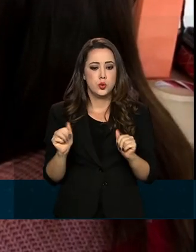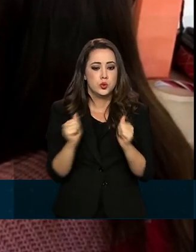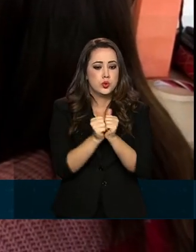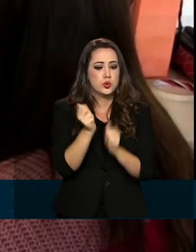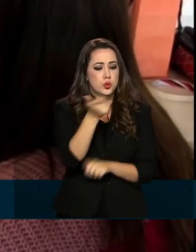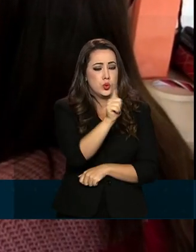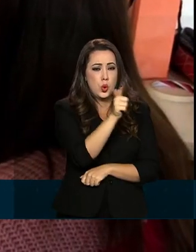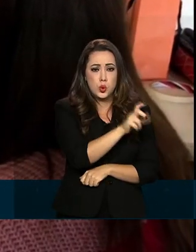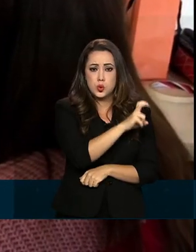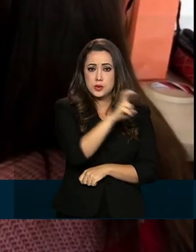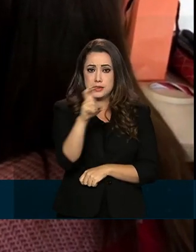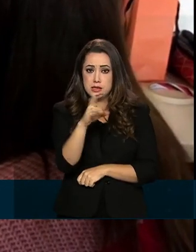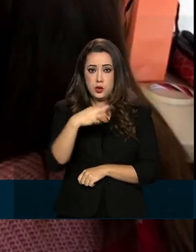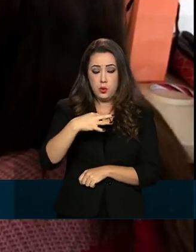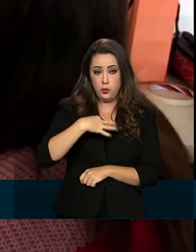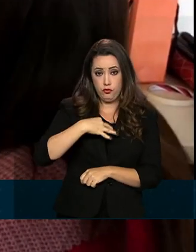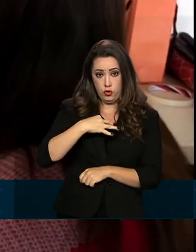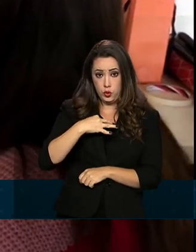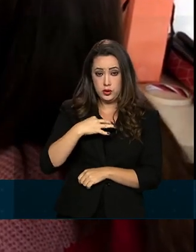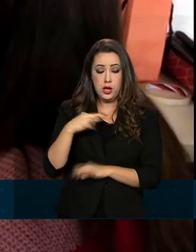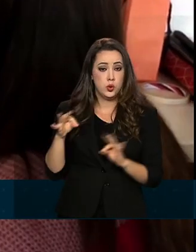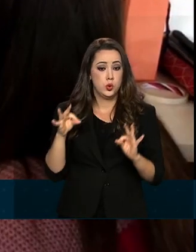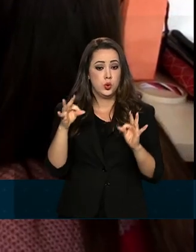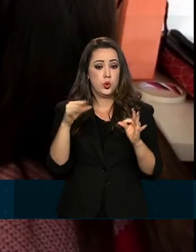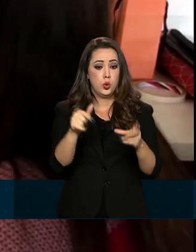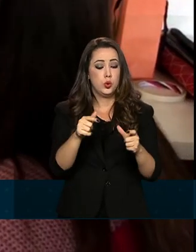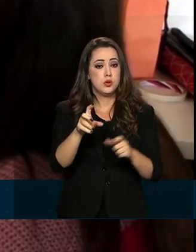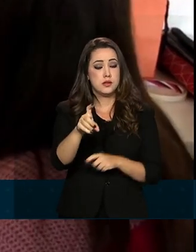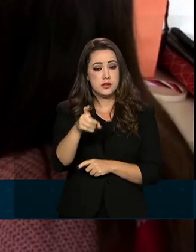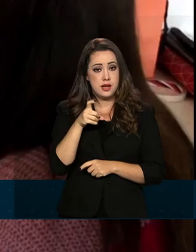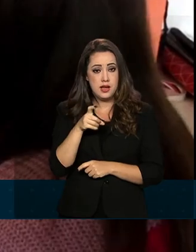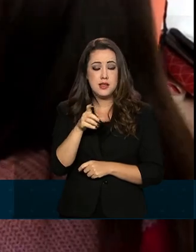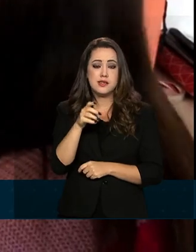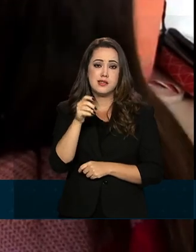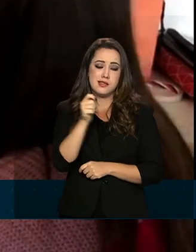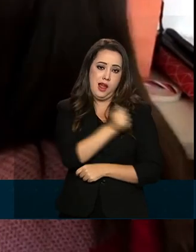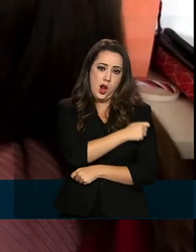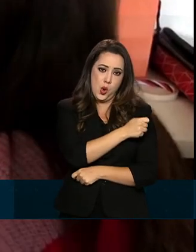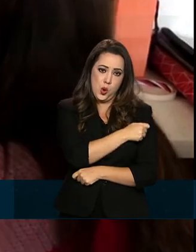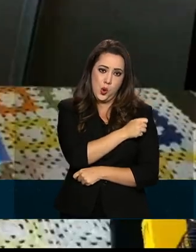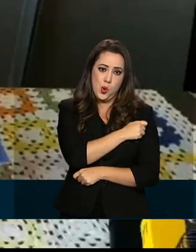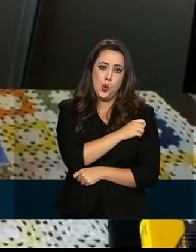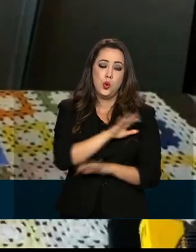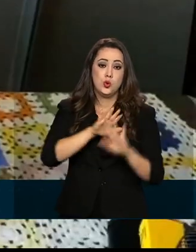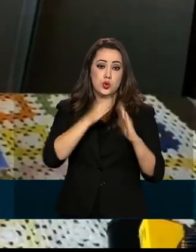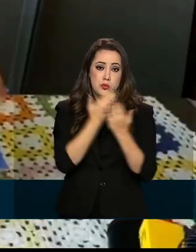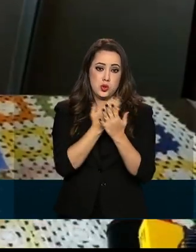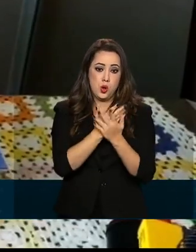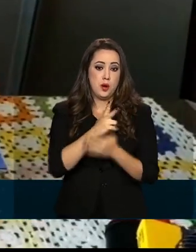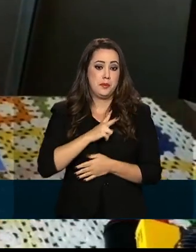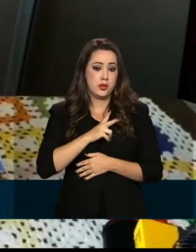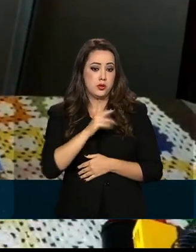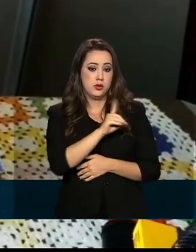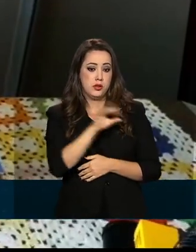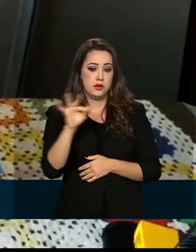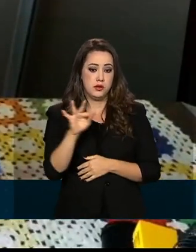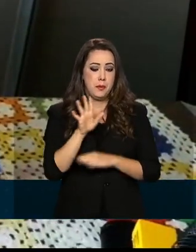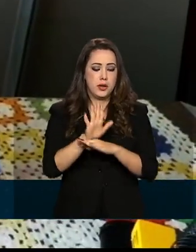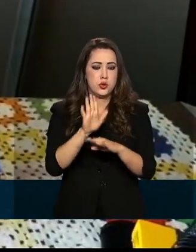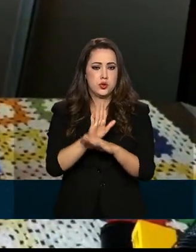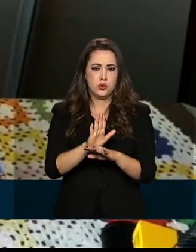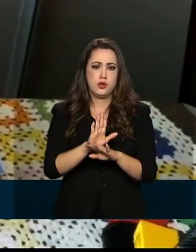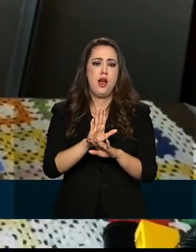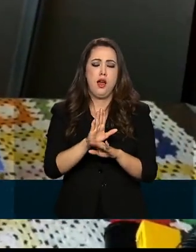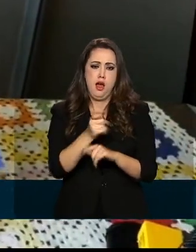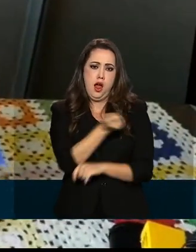juntou a outros 5 voluntários, todos ex-alunos de um colégio particular do DF, para ajudar estudantes de